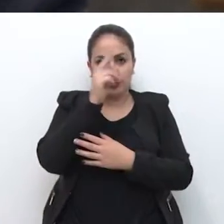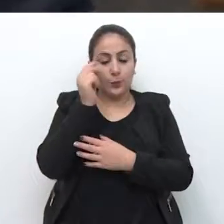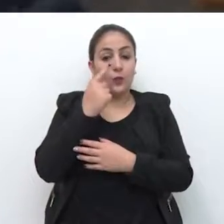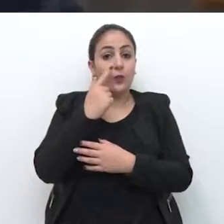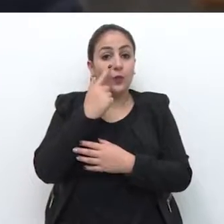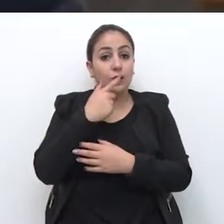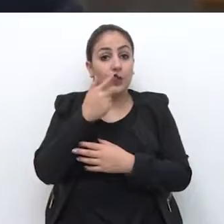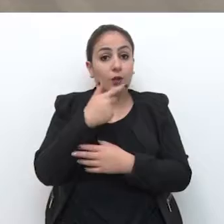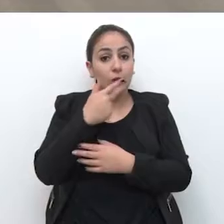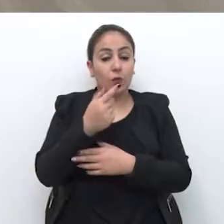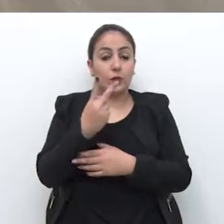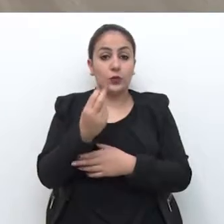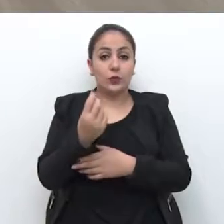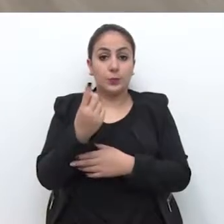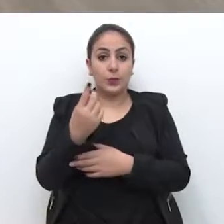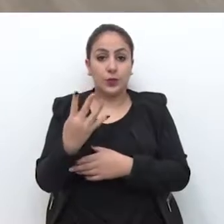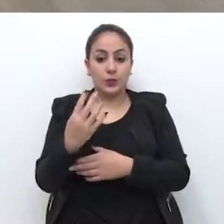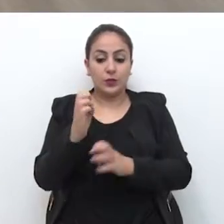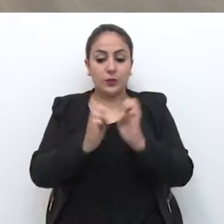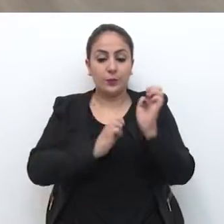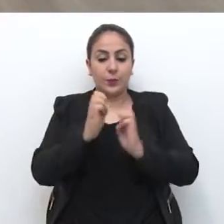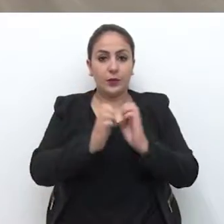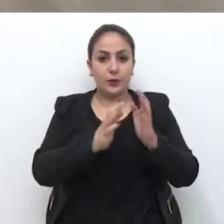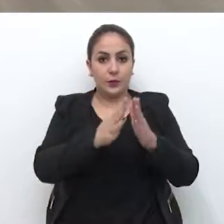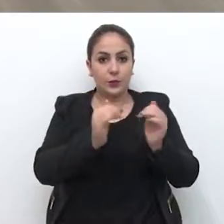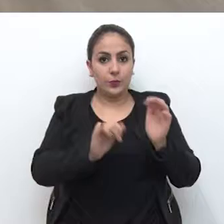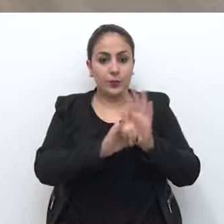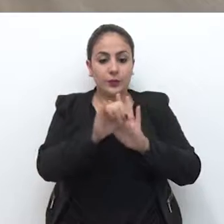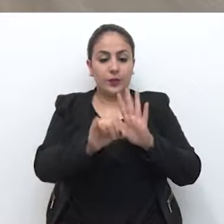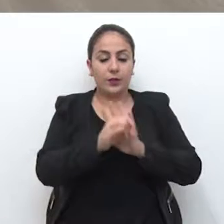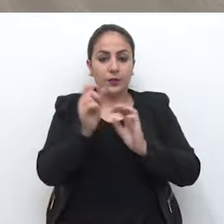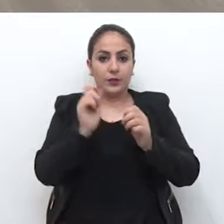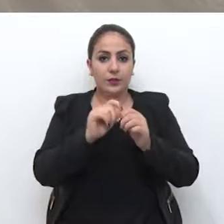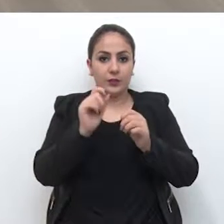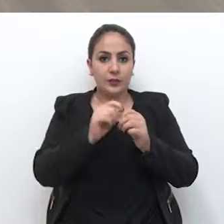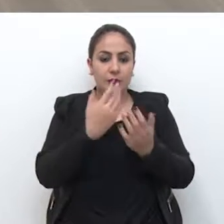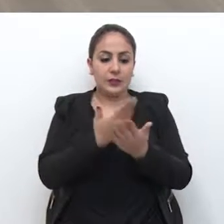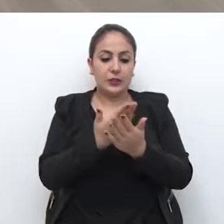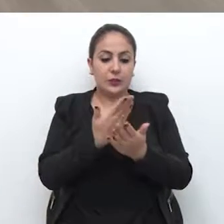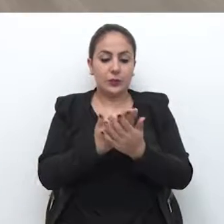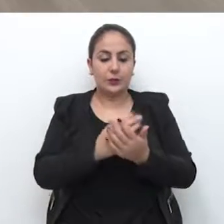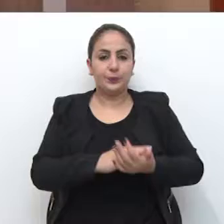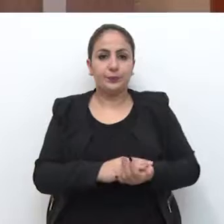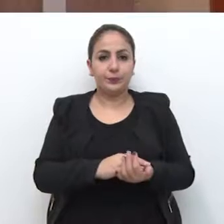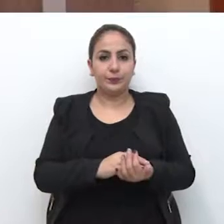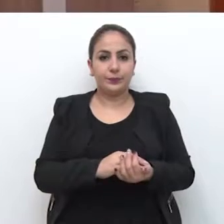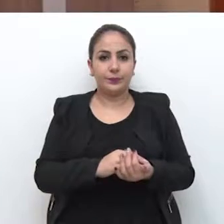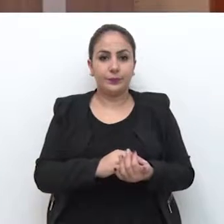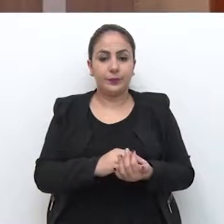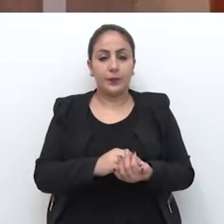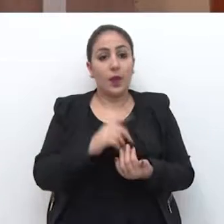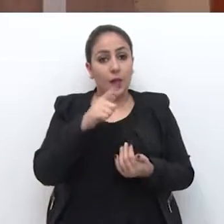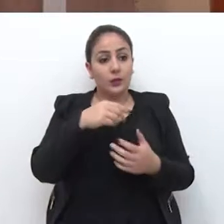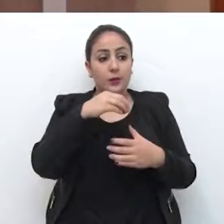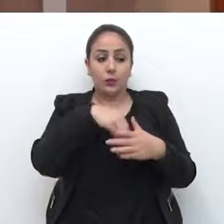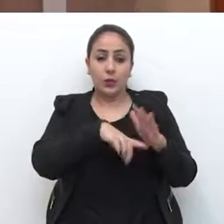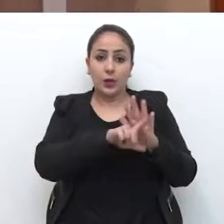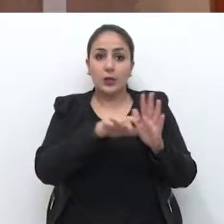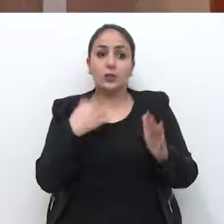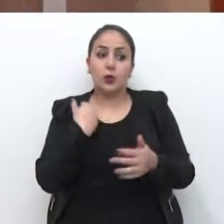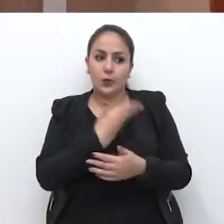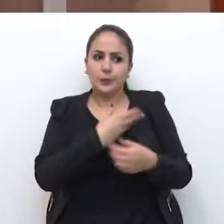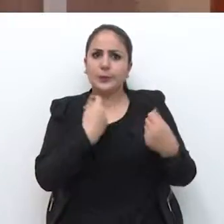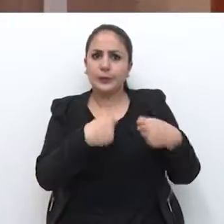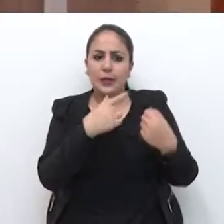2014, uma empresa foi contratada por licitação para realizar o estudo. É uma exência legal que nós